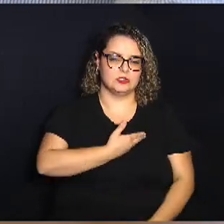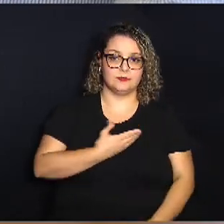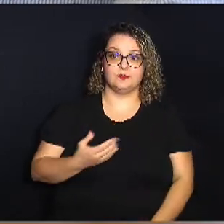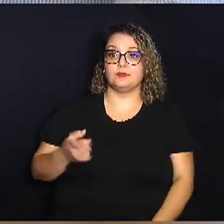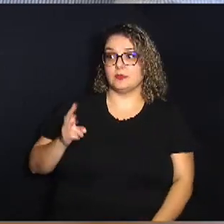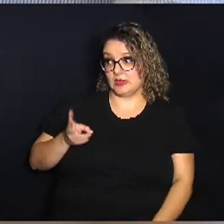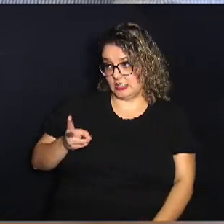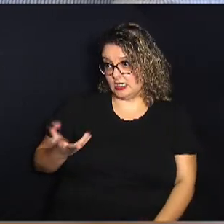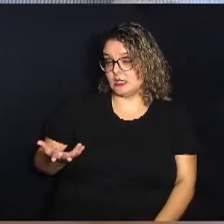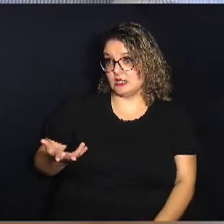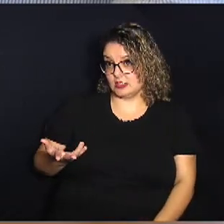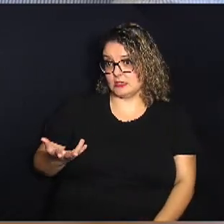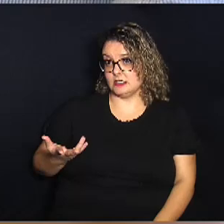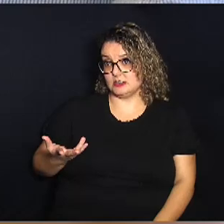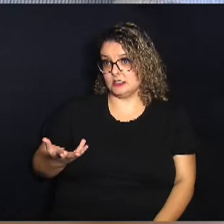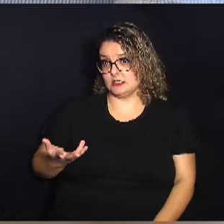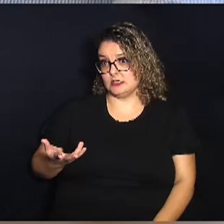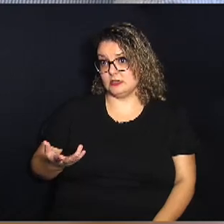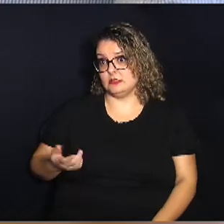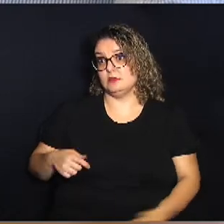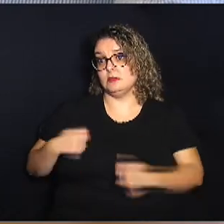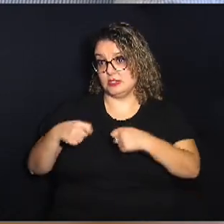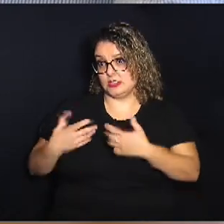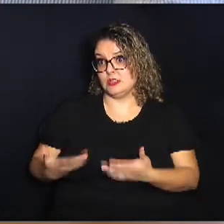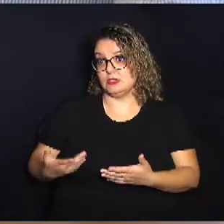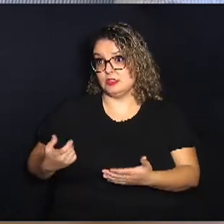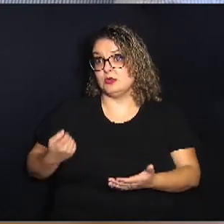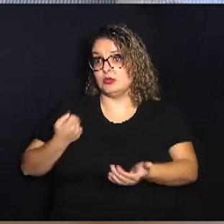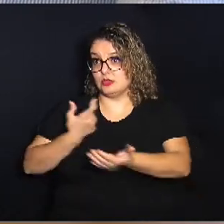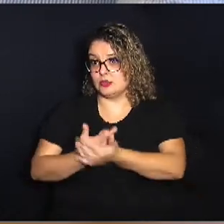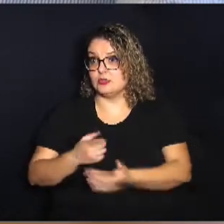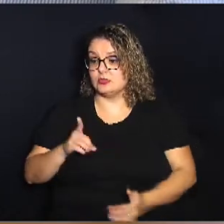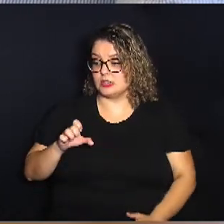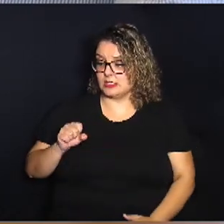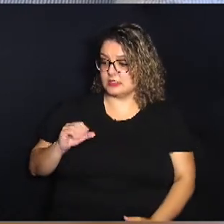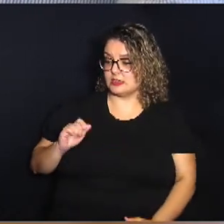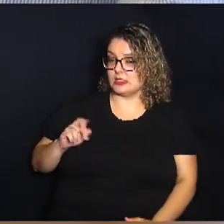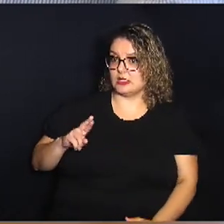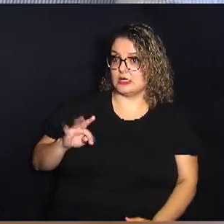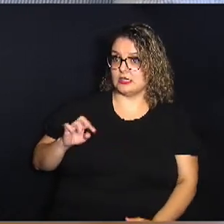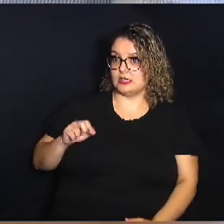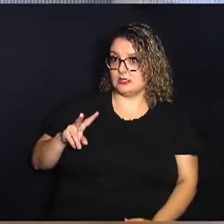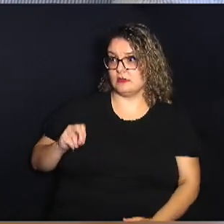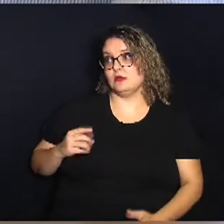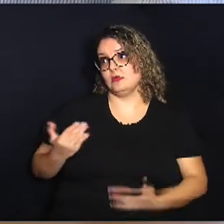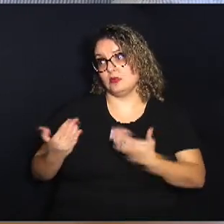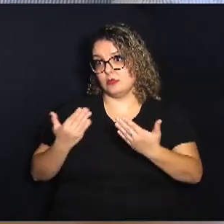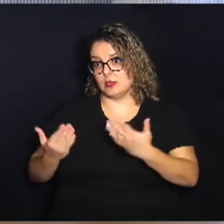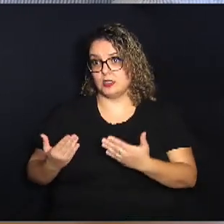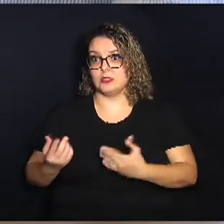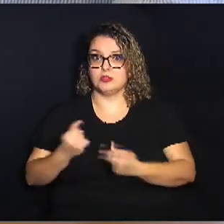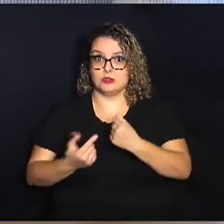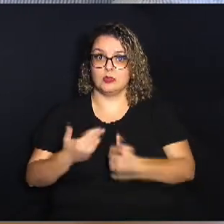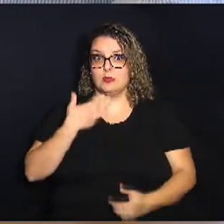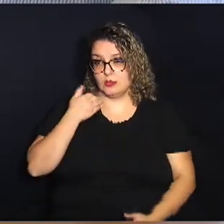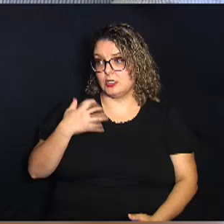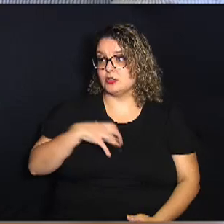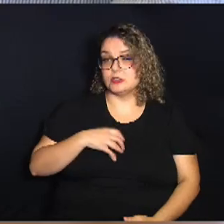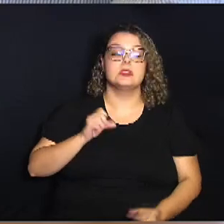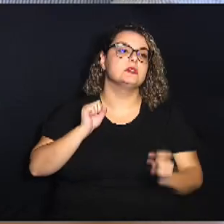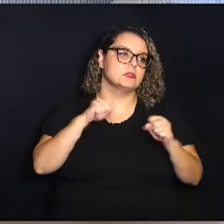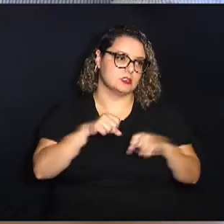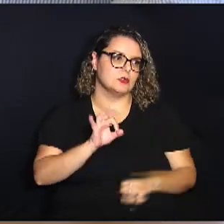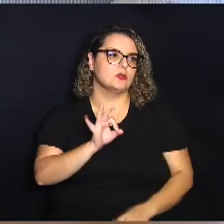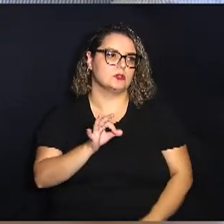sempre se for a necessidade ter que comprar os descartáveis comparar os preços ver qual é a melhor opção né isso com